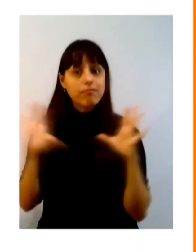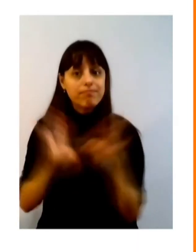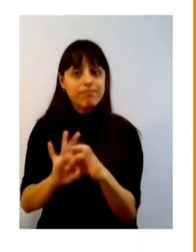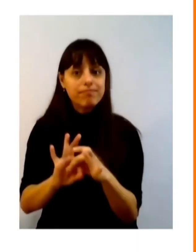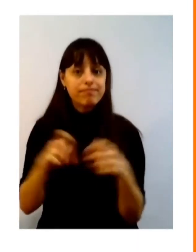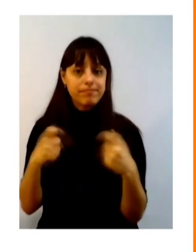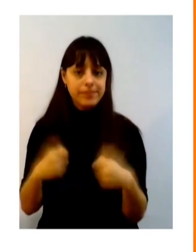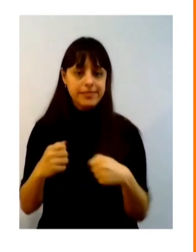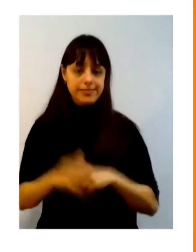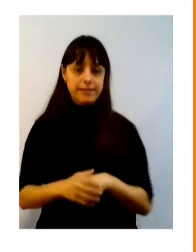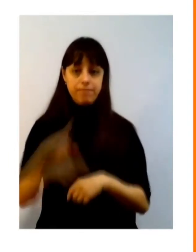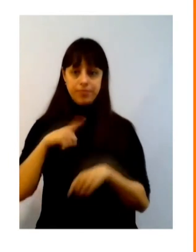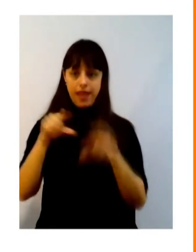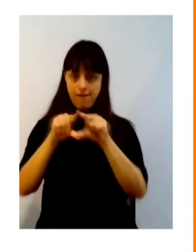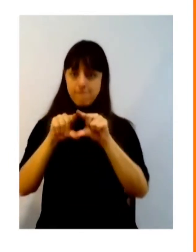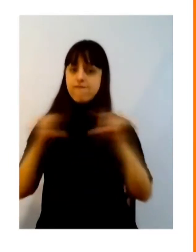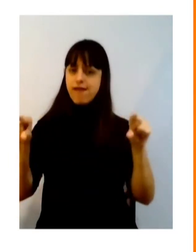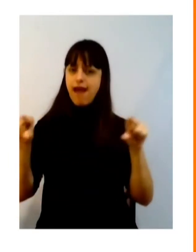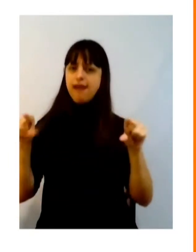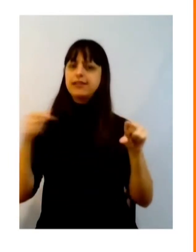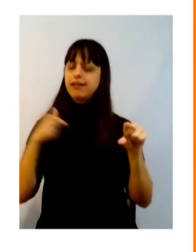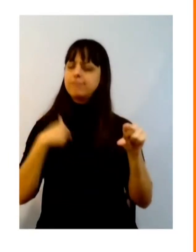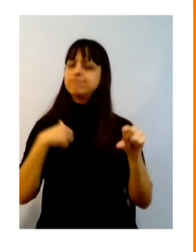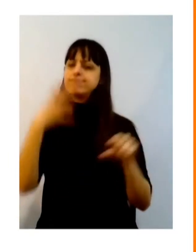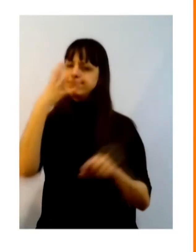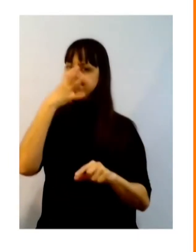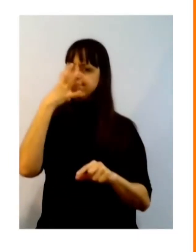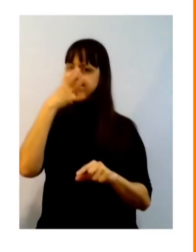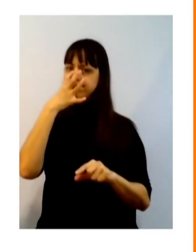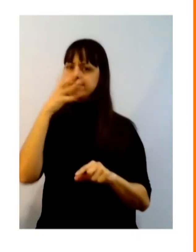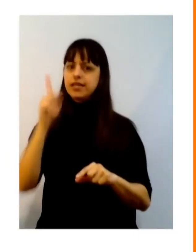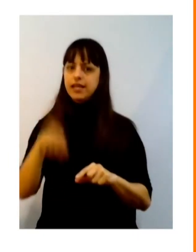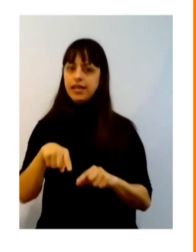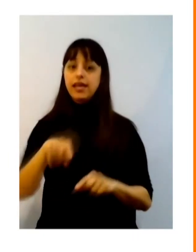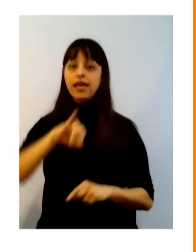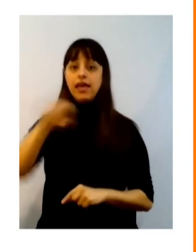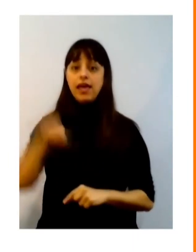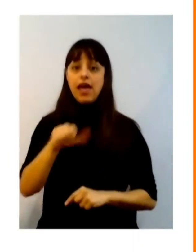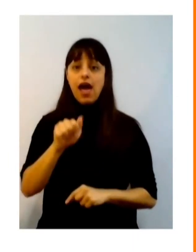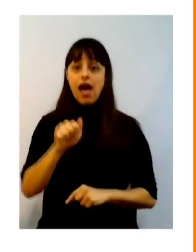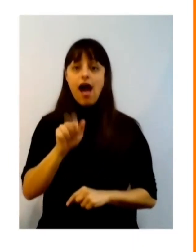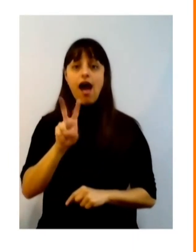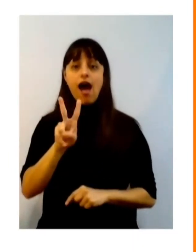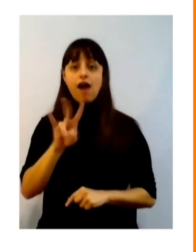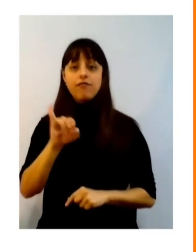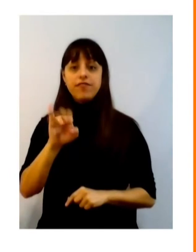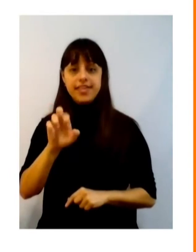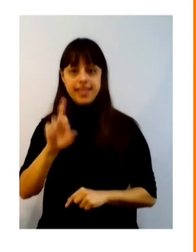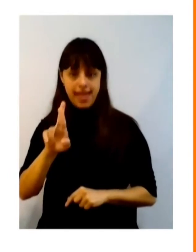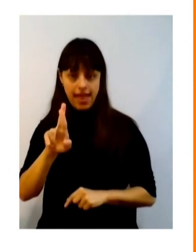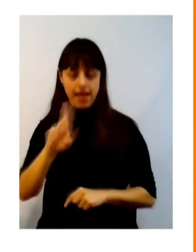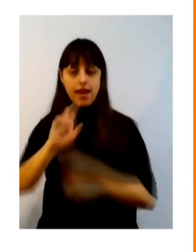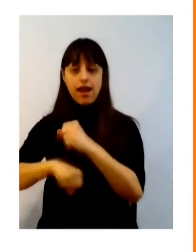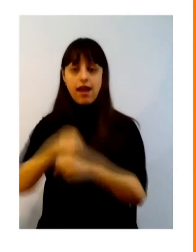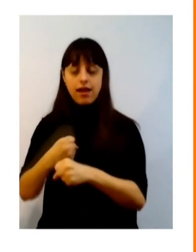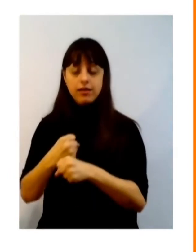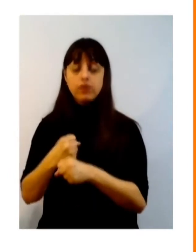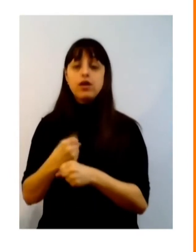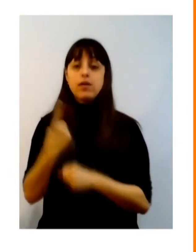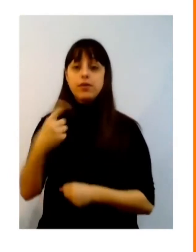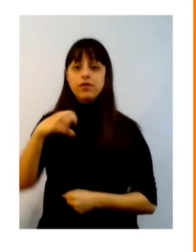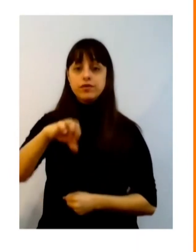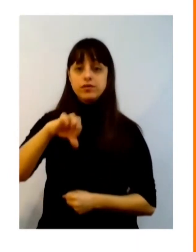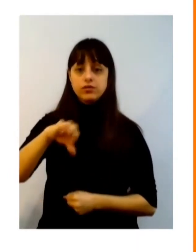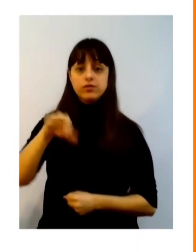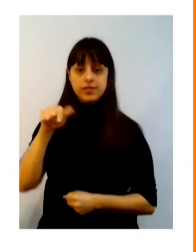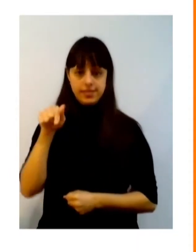aqui à mão de Javier Pérez de Cuellar em 1997 em Nuestra Diversidade Creadora